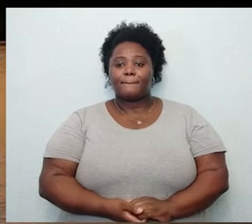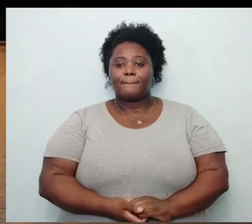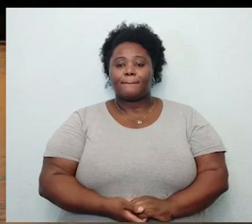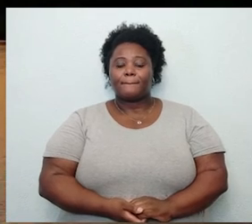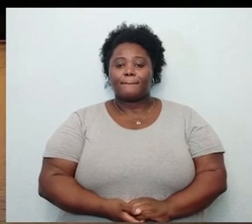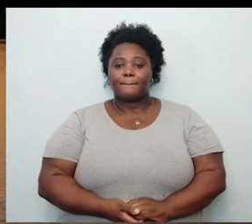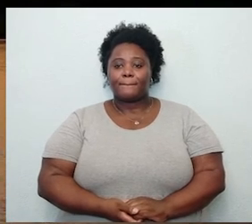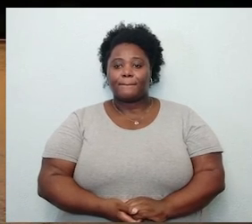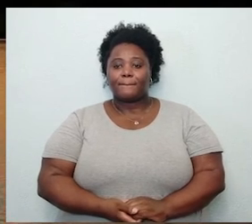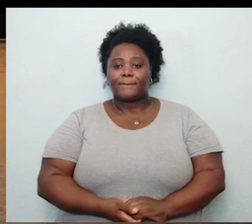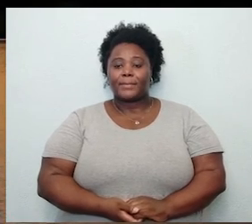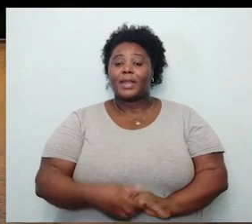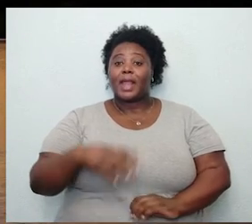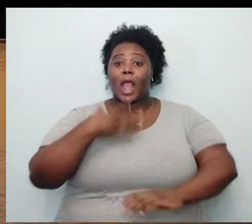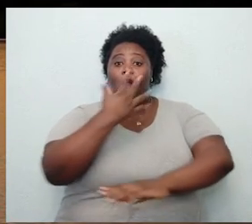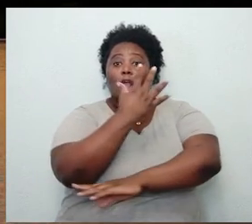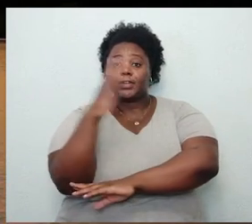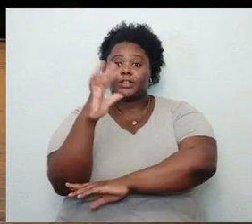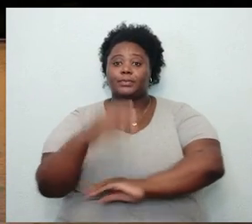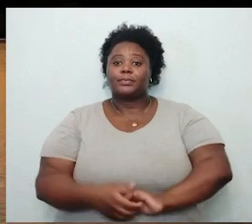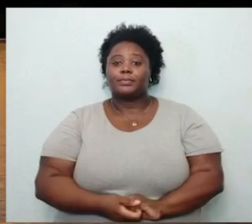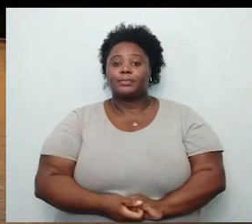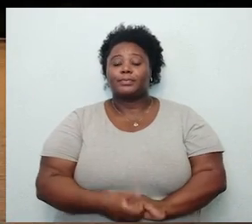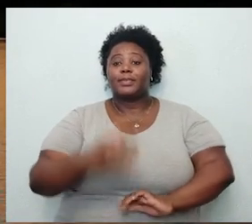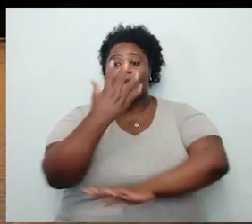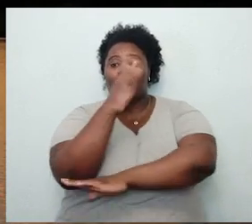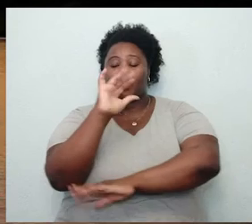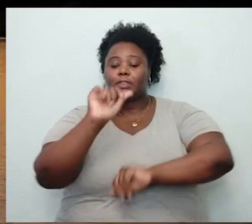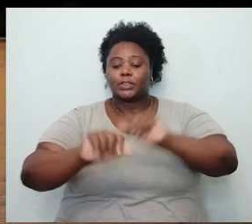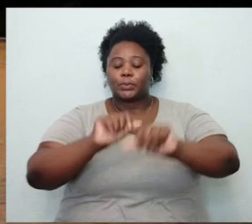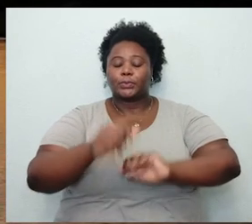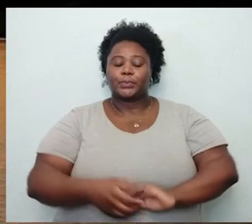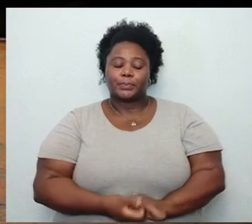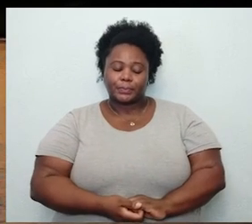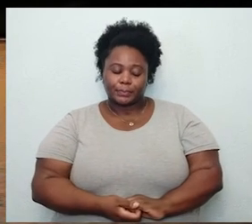Consulgação vegetal de Árvore Nômede